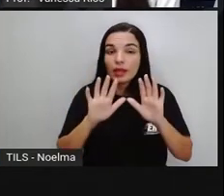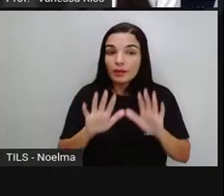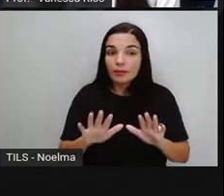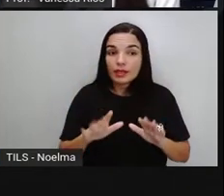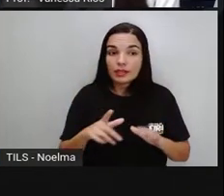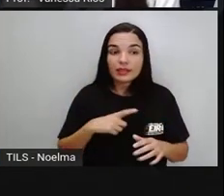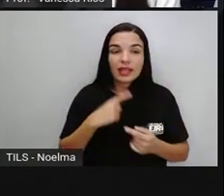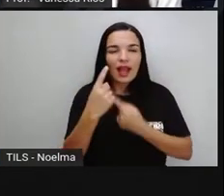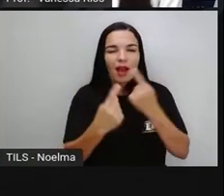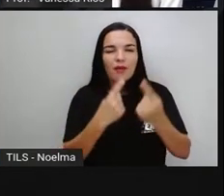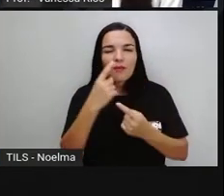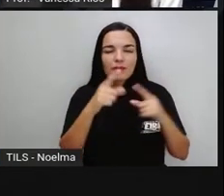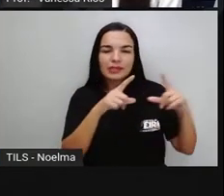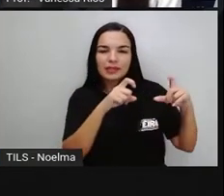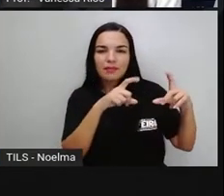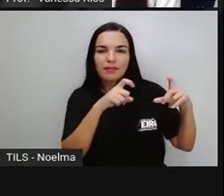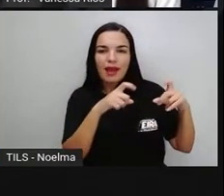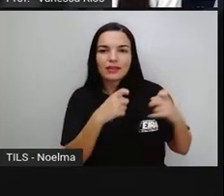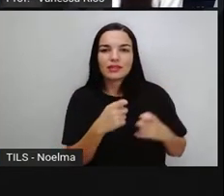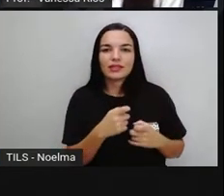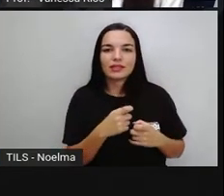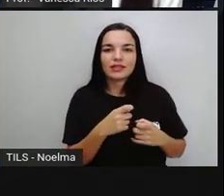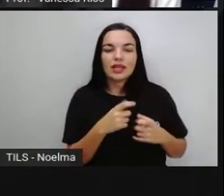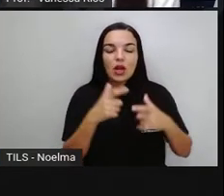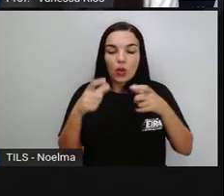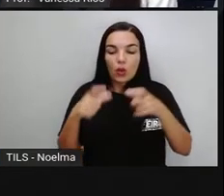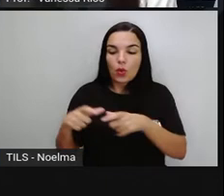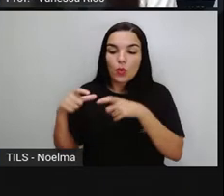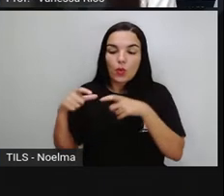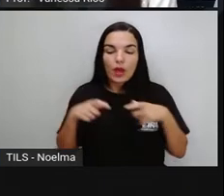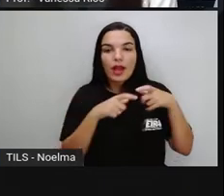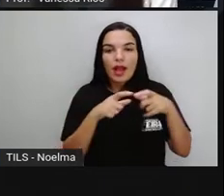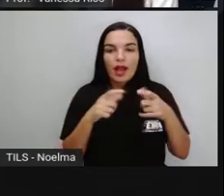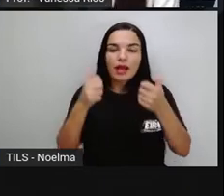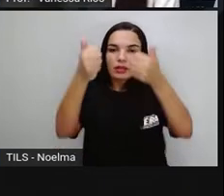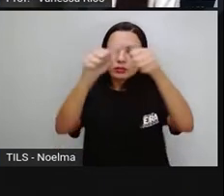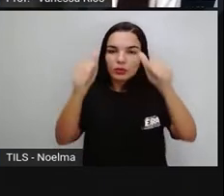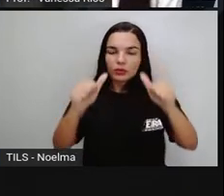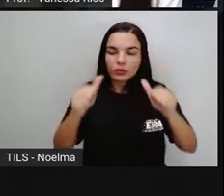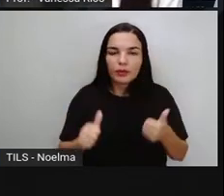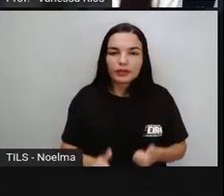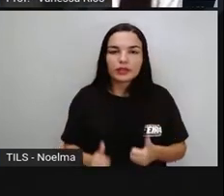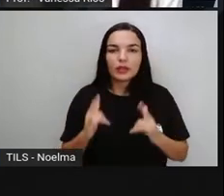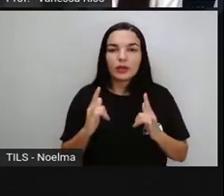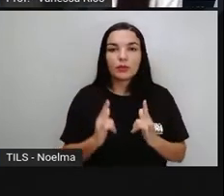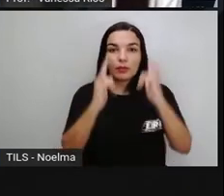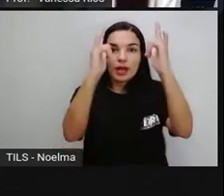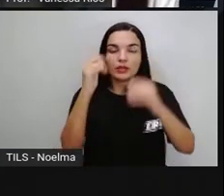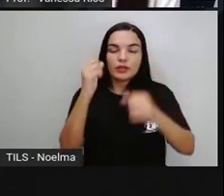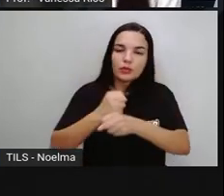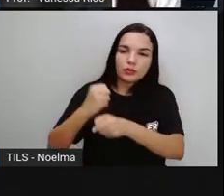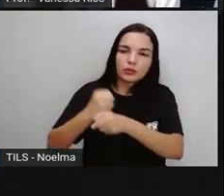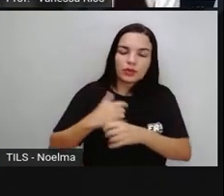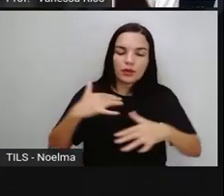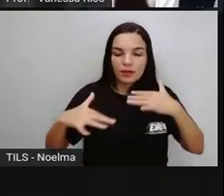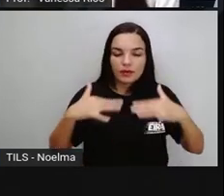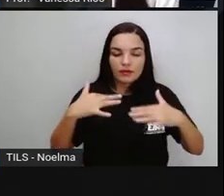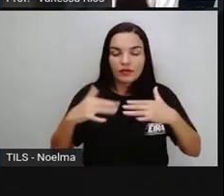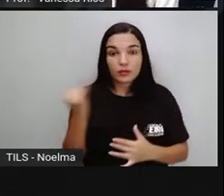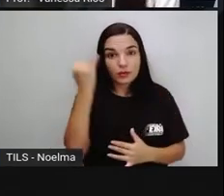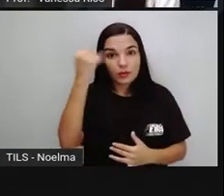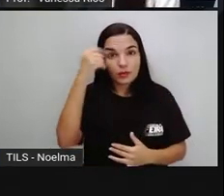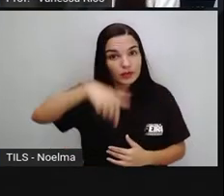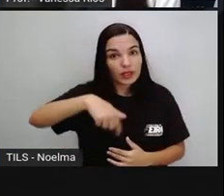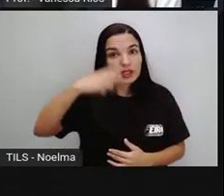vai trazer aí algumas imagens, né? De monumentos, de construções e manifestações importantes para a cultura de